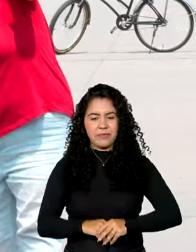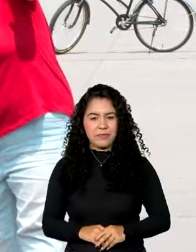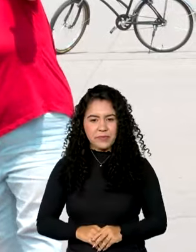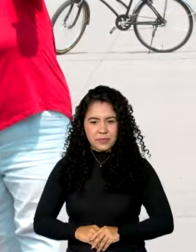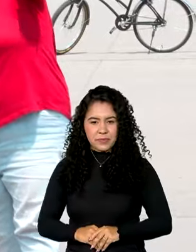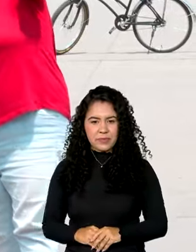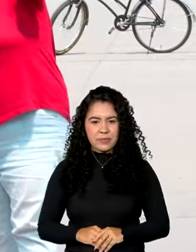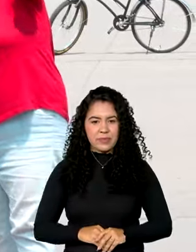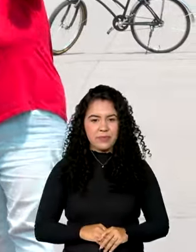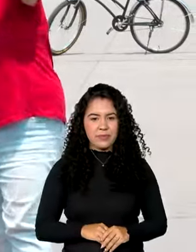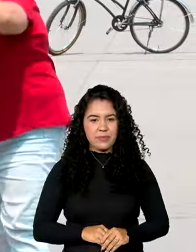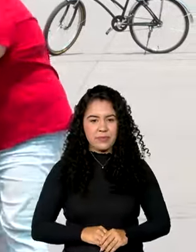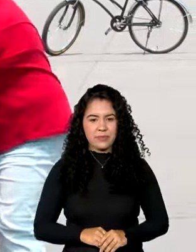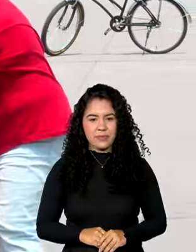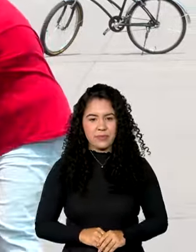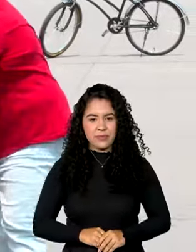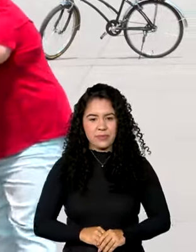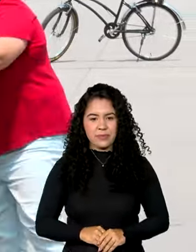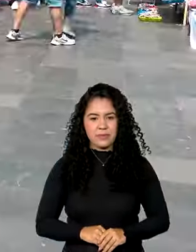É que você ama!